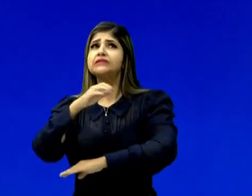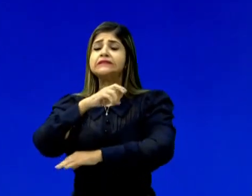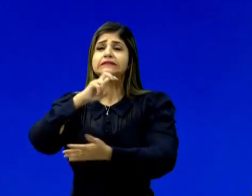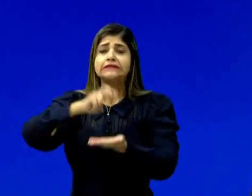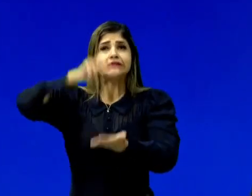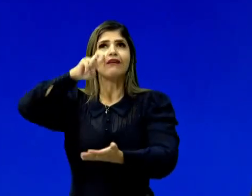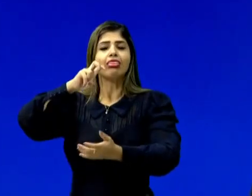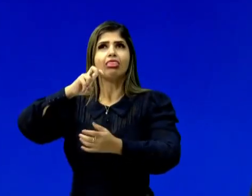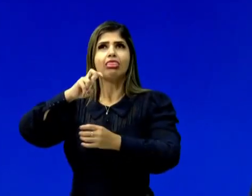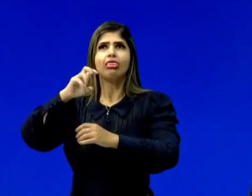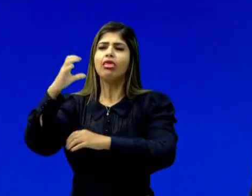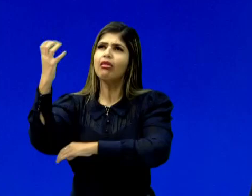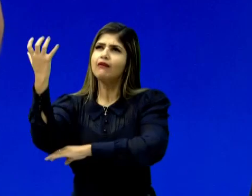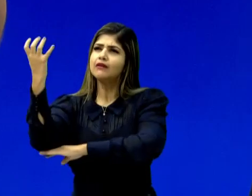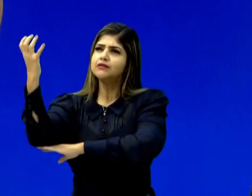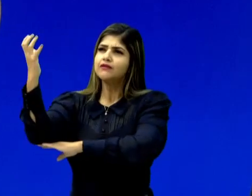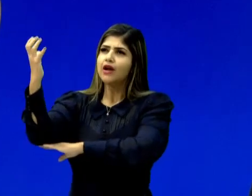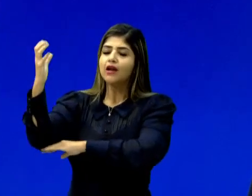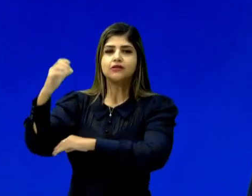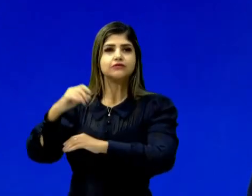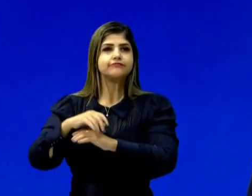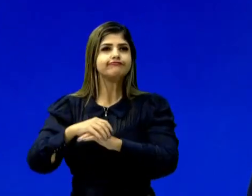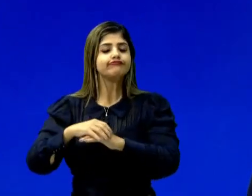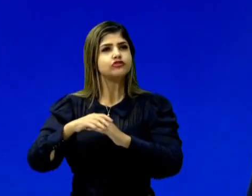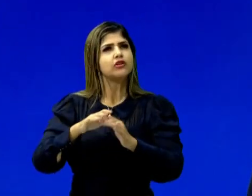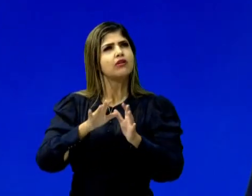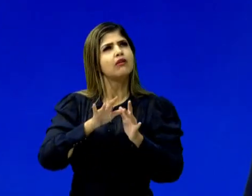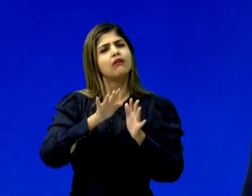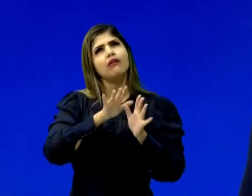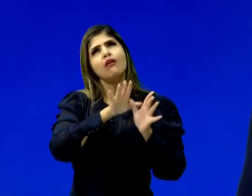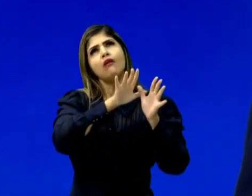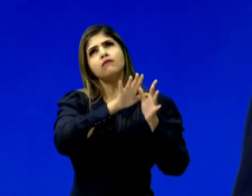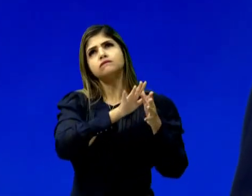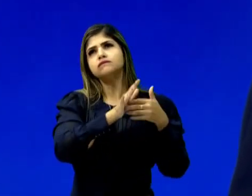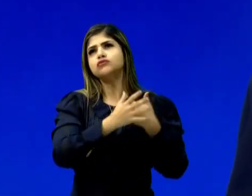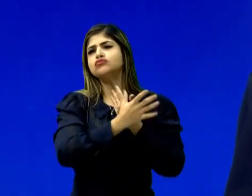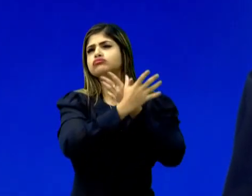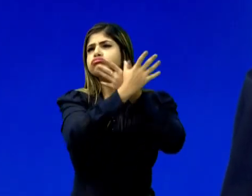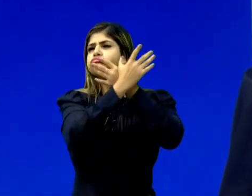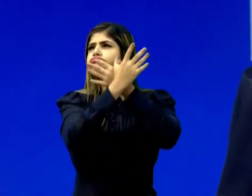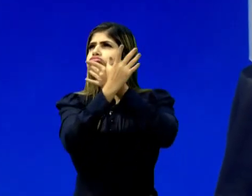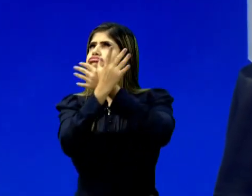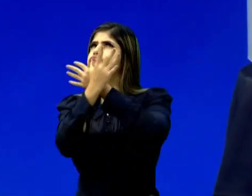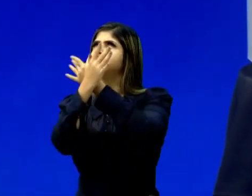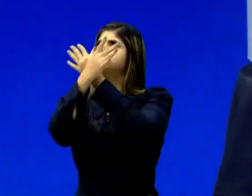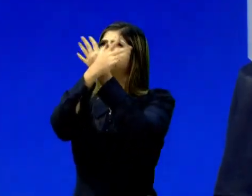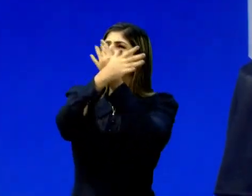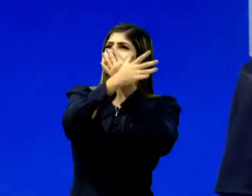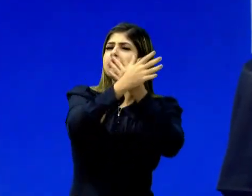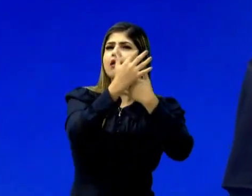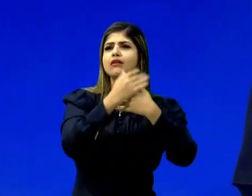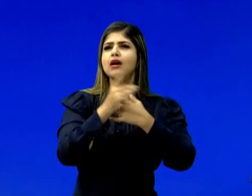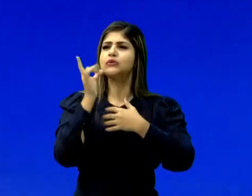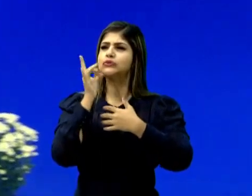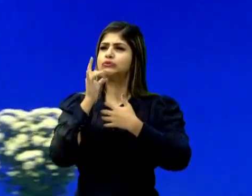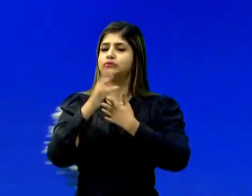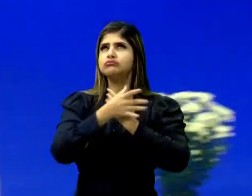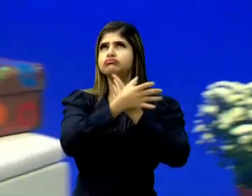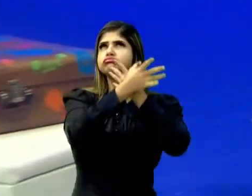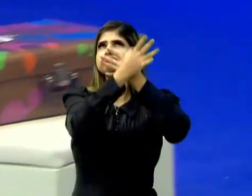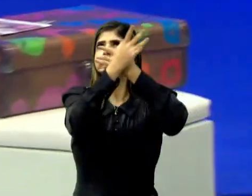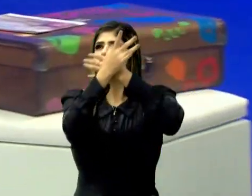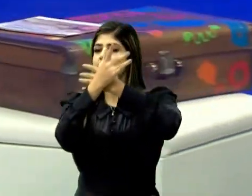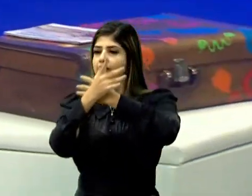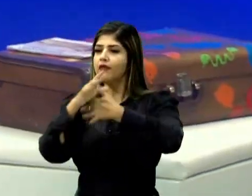Margarida lá toda, toda, chega à borboleta azul. Quando a borboleta azul, olha só, vou até pegar uma